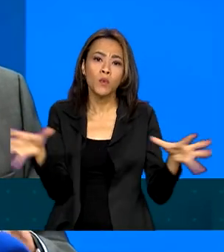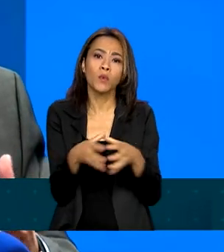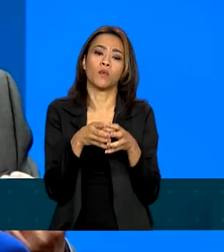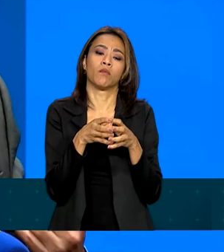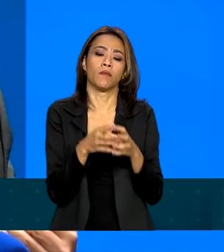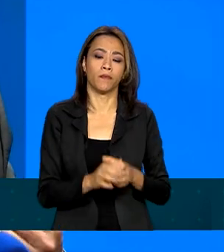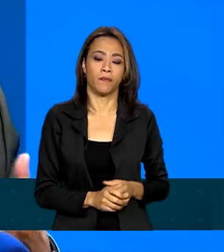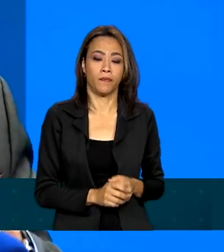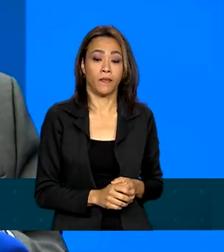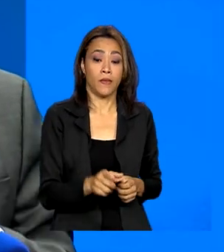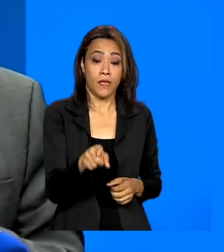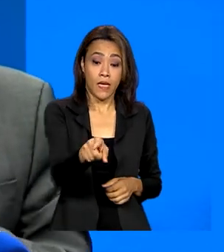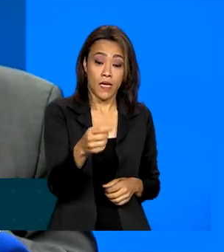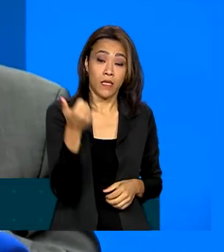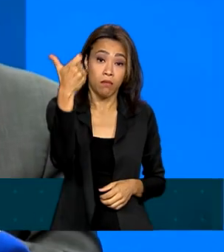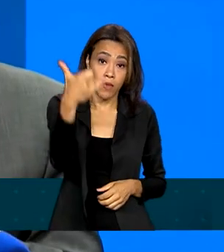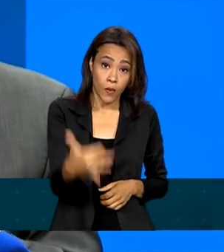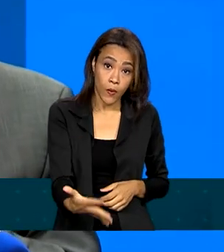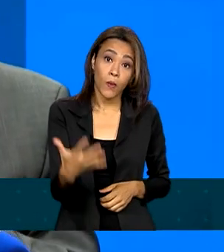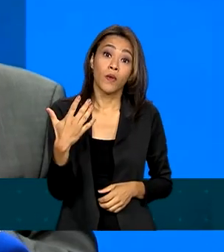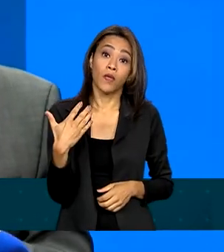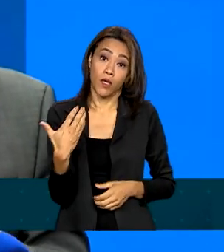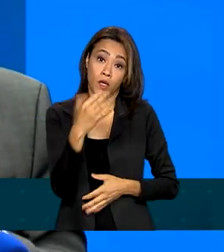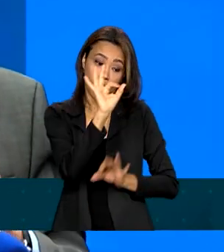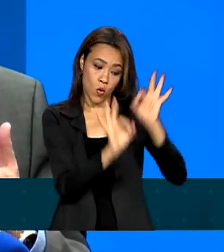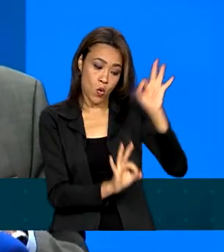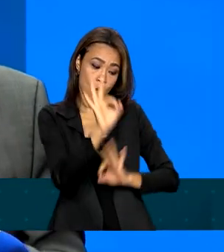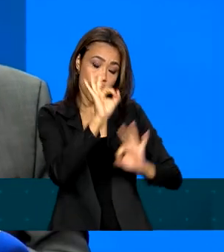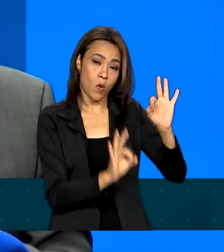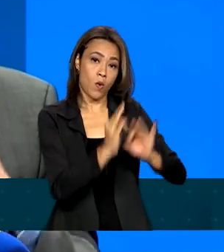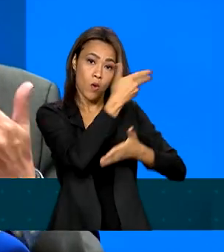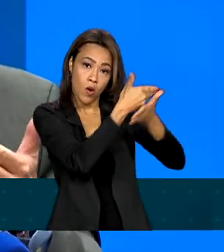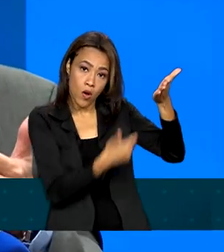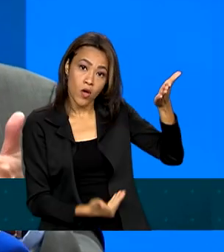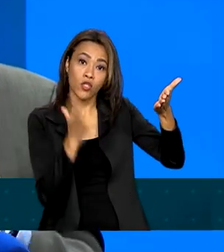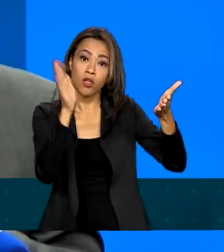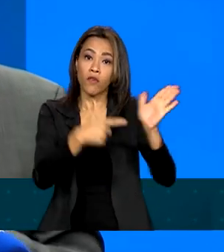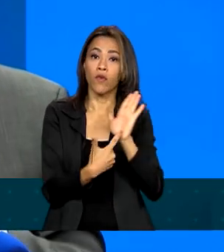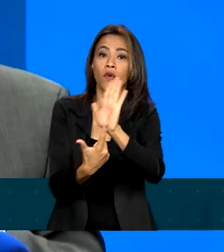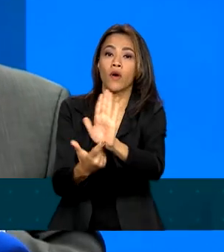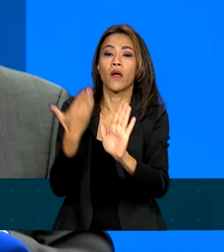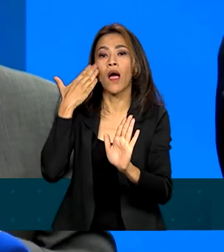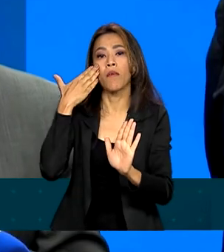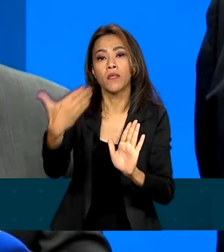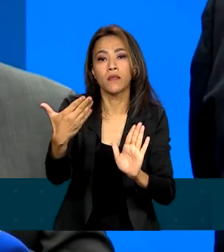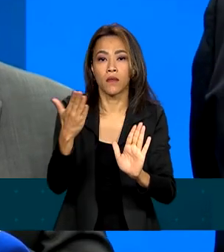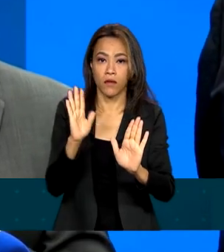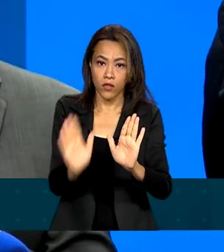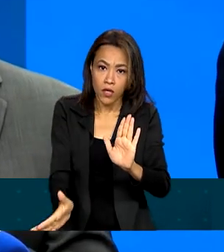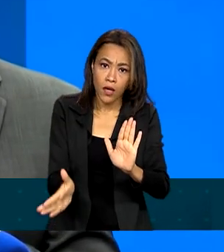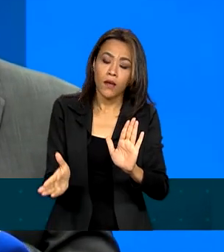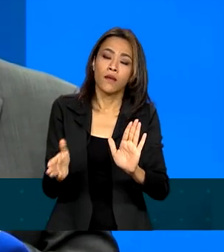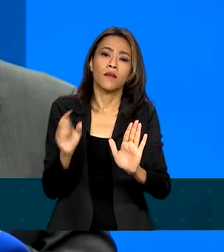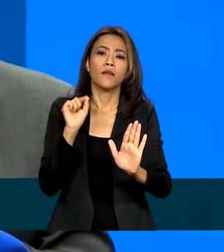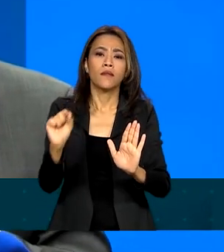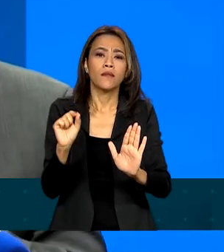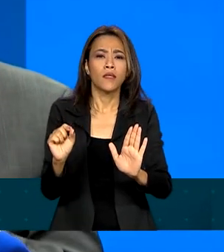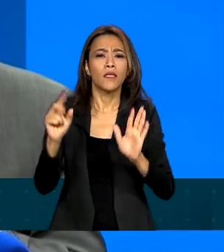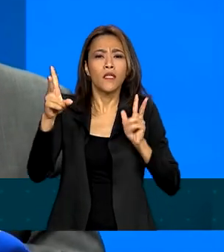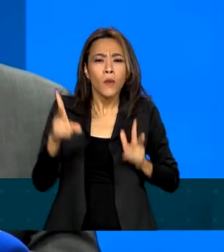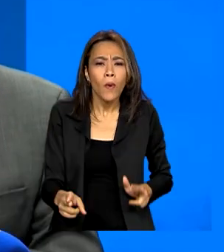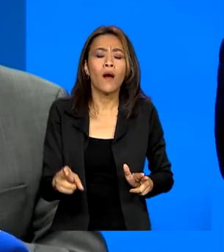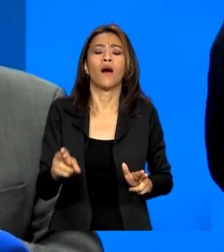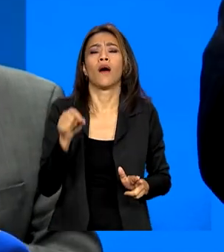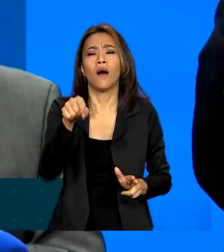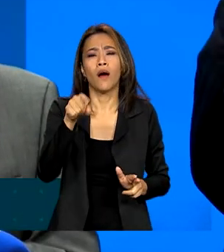planejamento que o ministro já comentou foi apresentado nas condições semelhantes àquelas postas para a cerimônia de